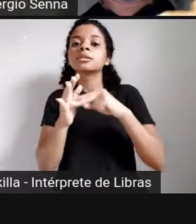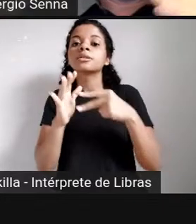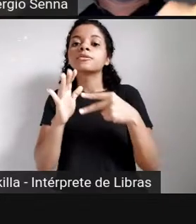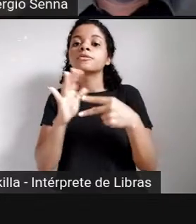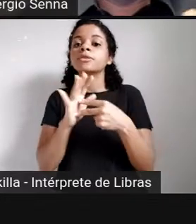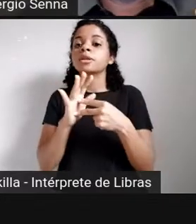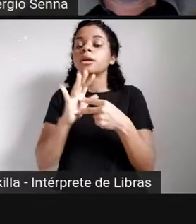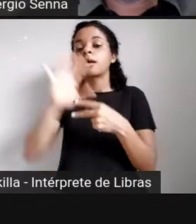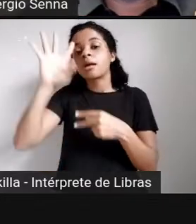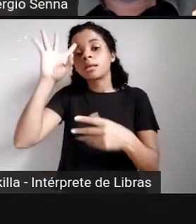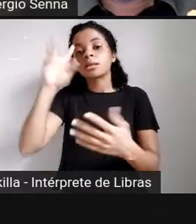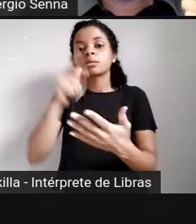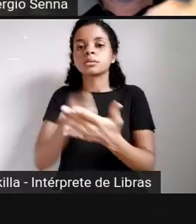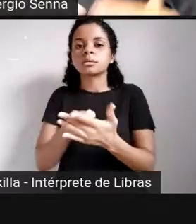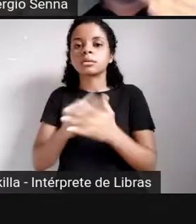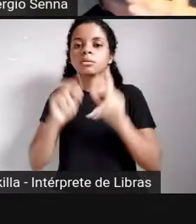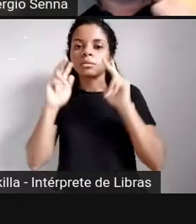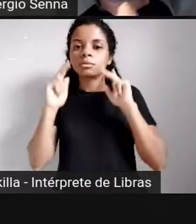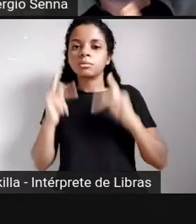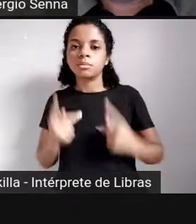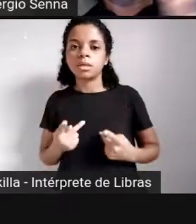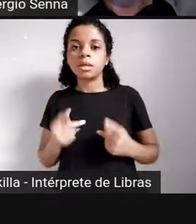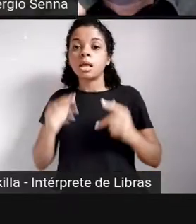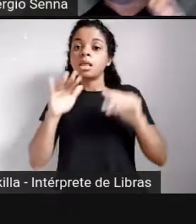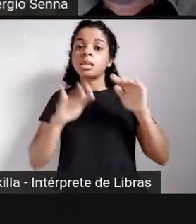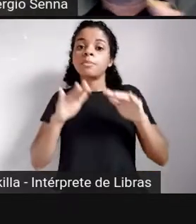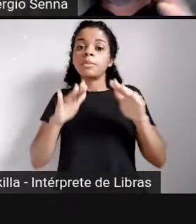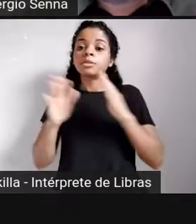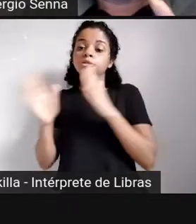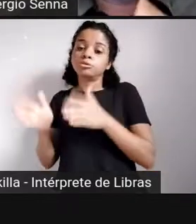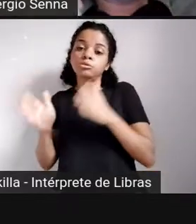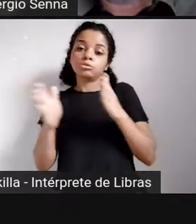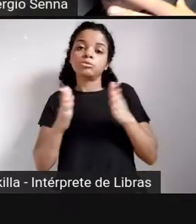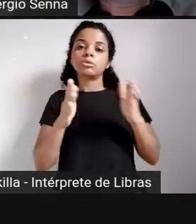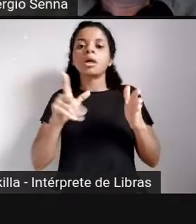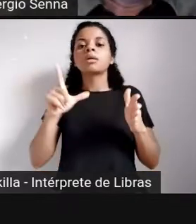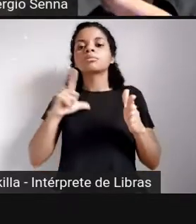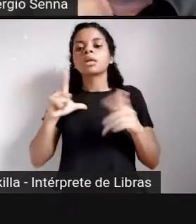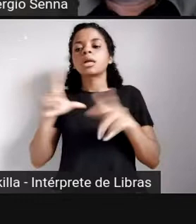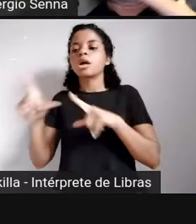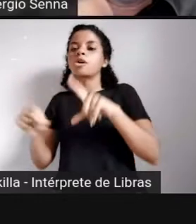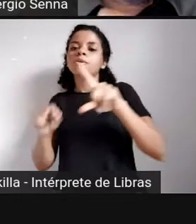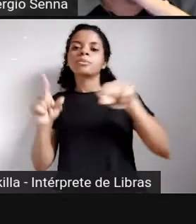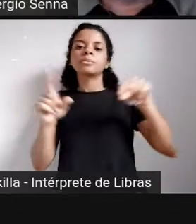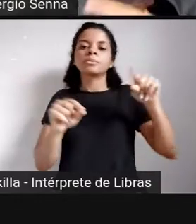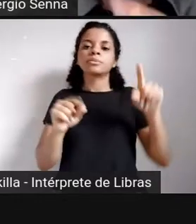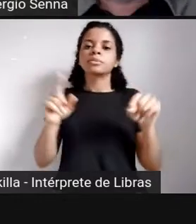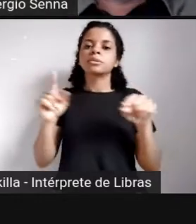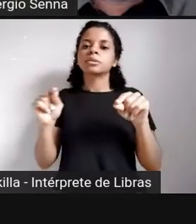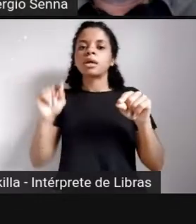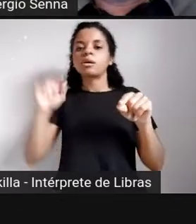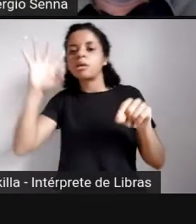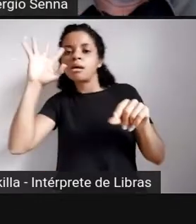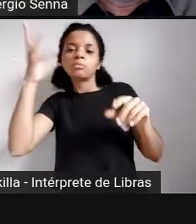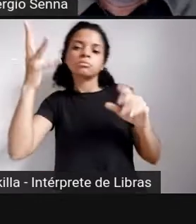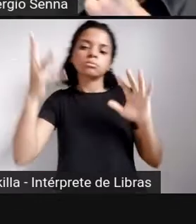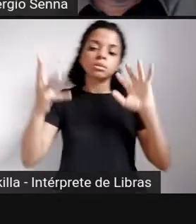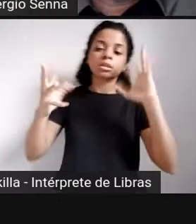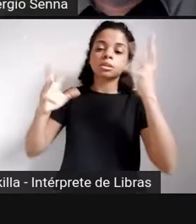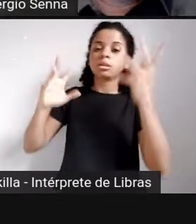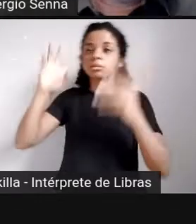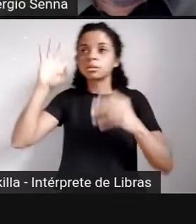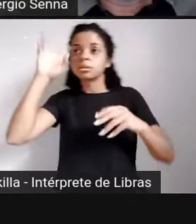Então, conforme os cenários vão se apresentando, você tem opções. E conforme você vai tomando decisões, essas decisões vão